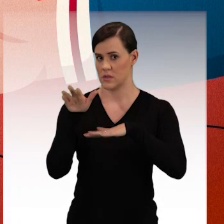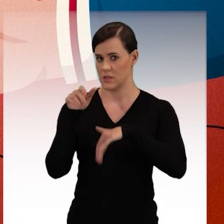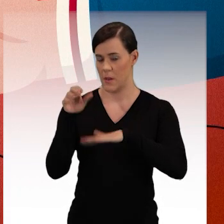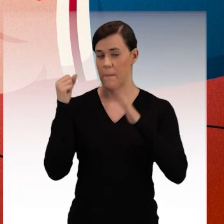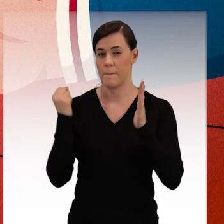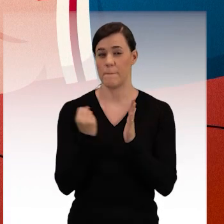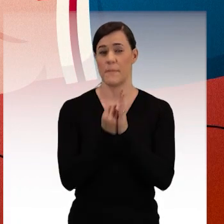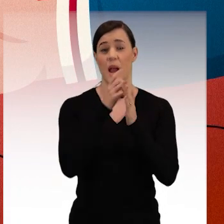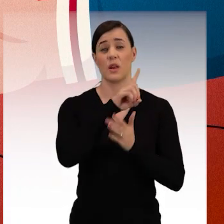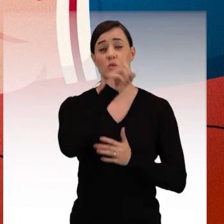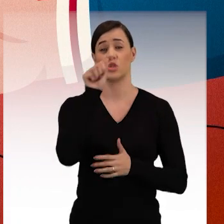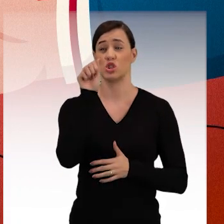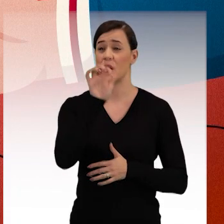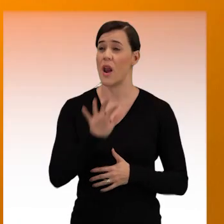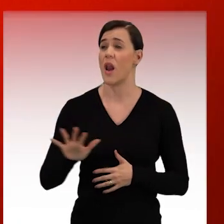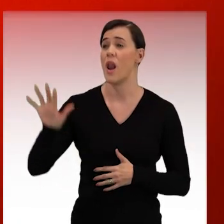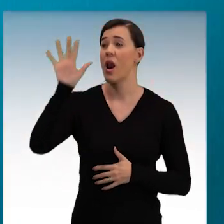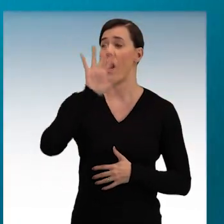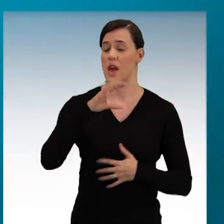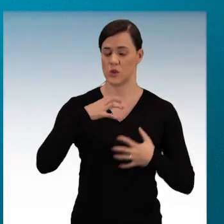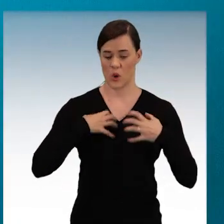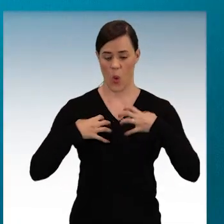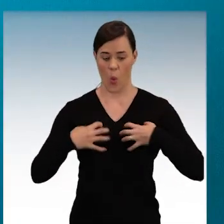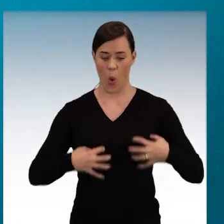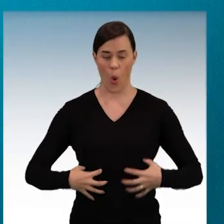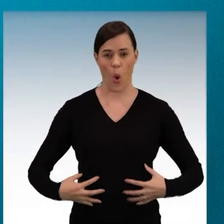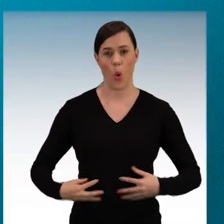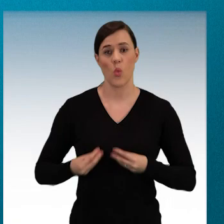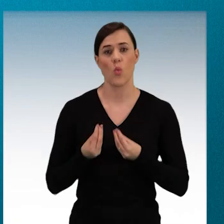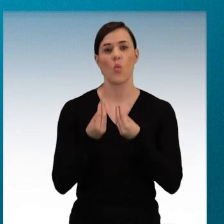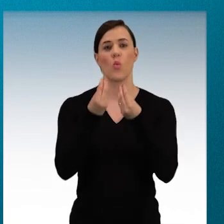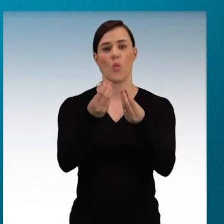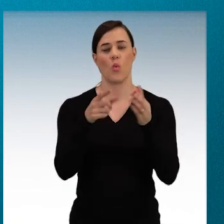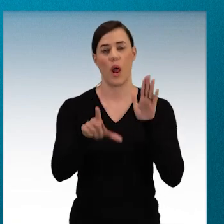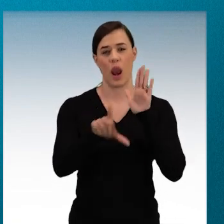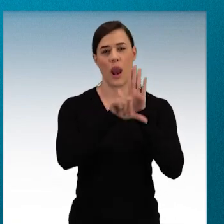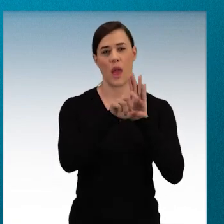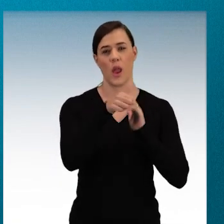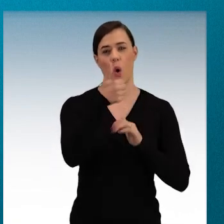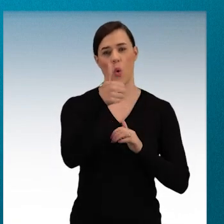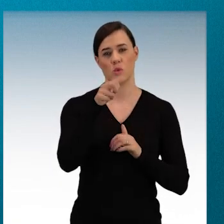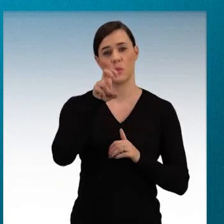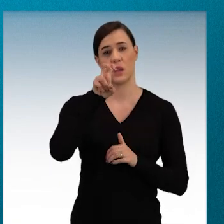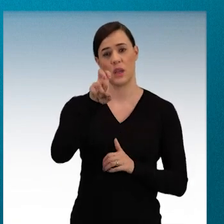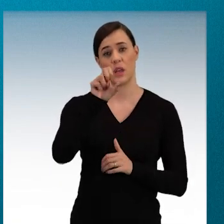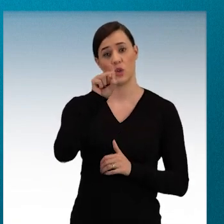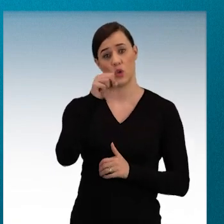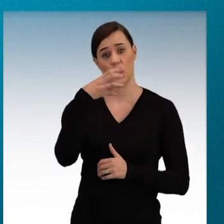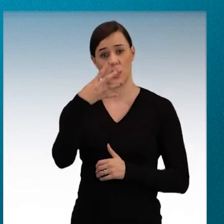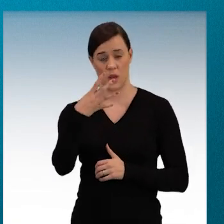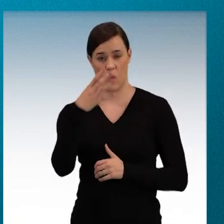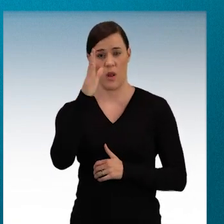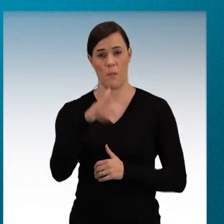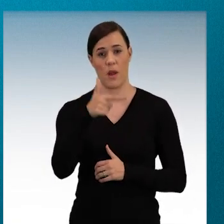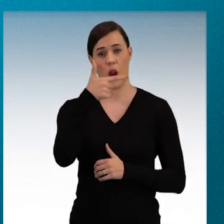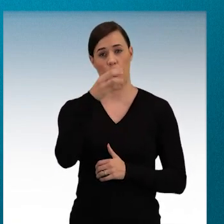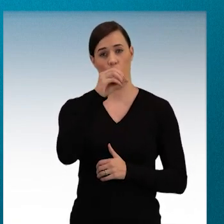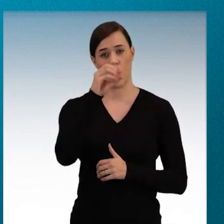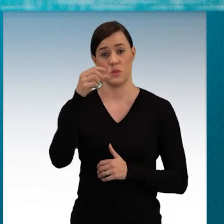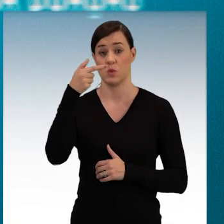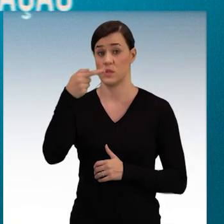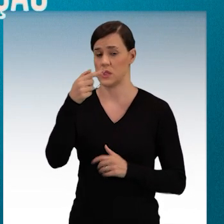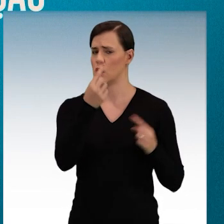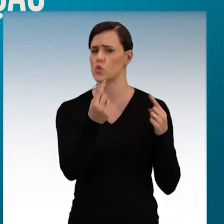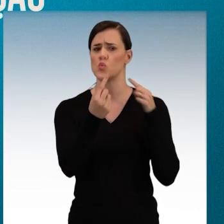Dia Nacional da Doação de Órgãos. A data foi instituída pela Lei nº 11.584, de 2007,